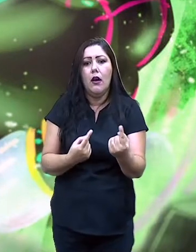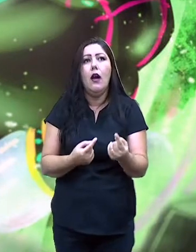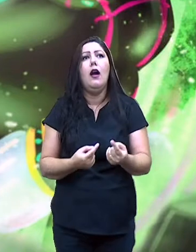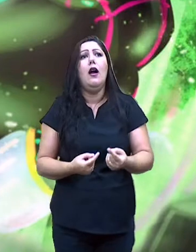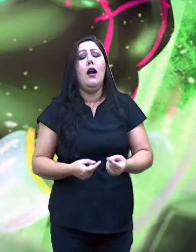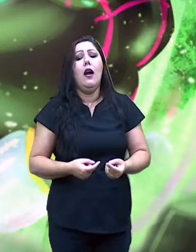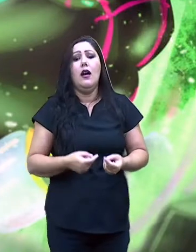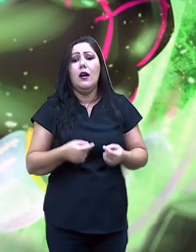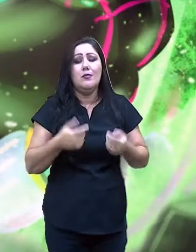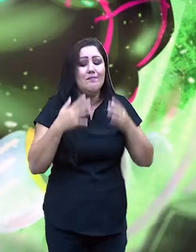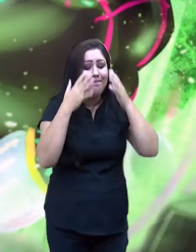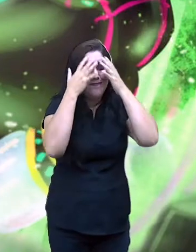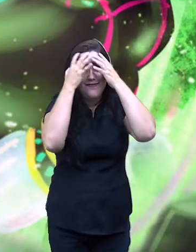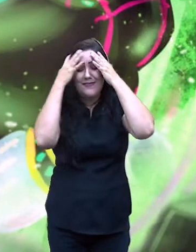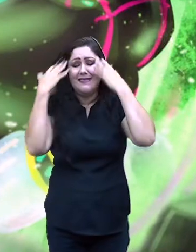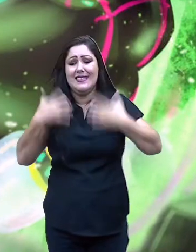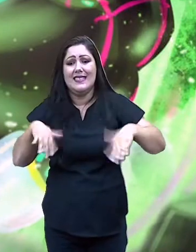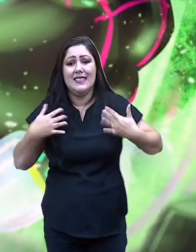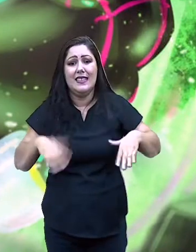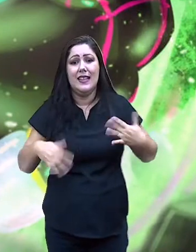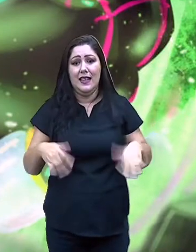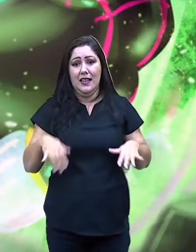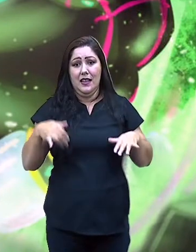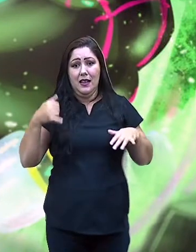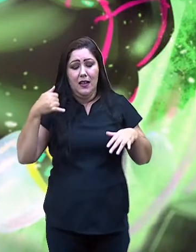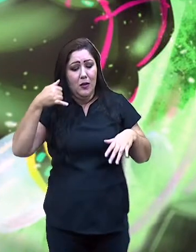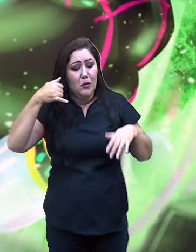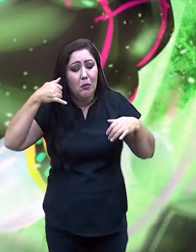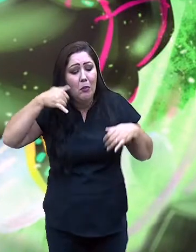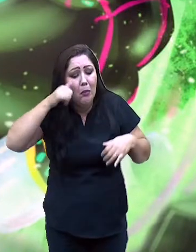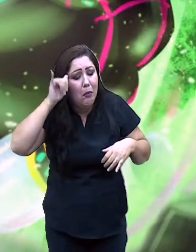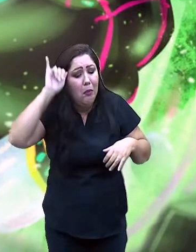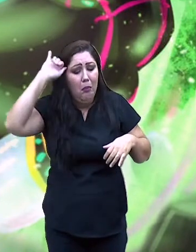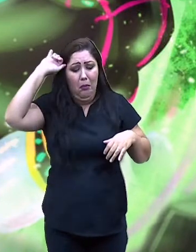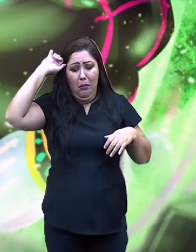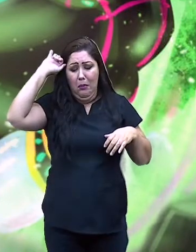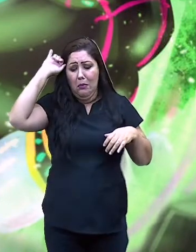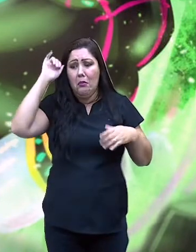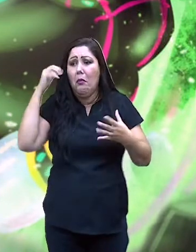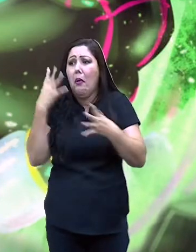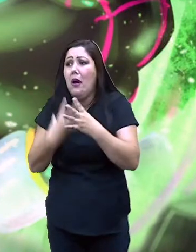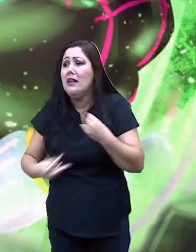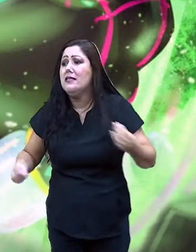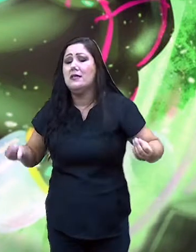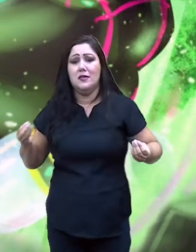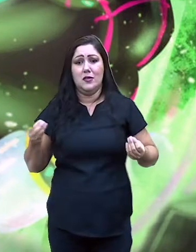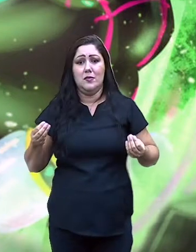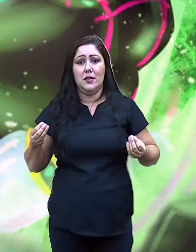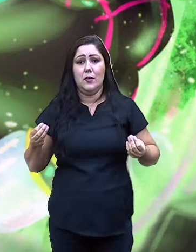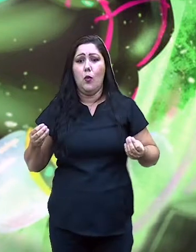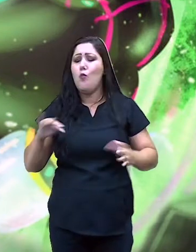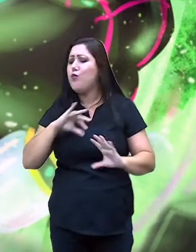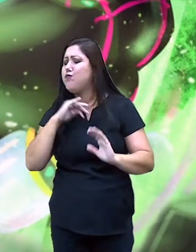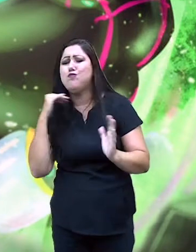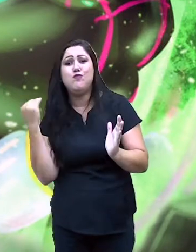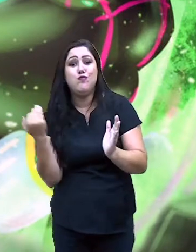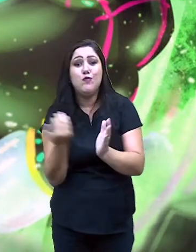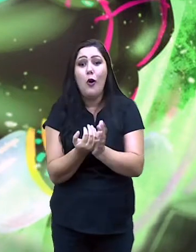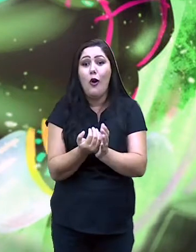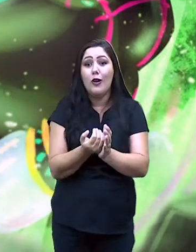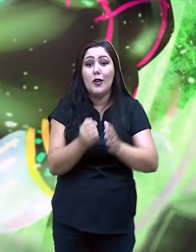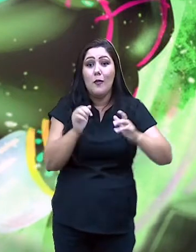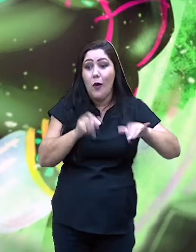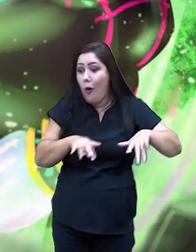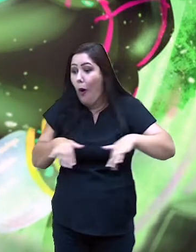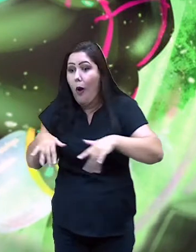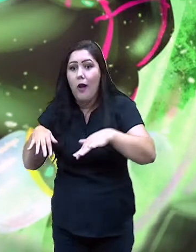o boi sumiu. E aí, começa uma procura louca por esse boi. Todos procurando, o fazendeiro sai